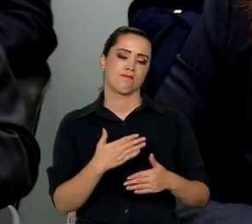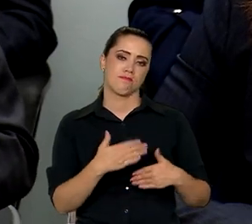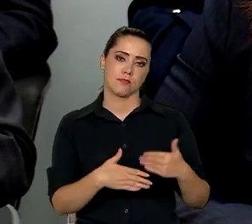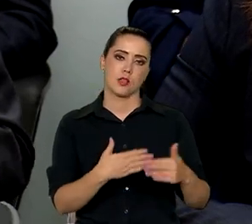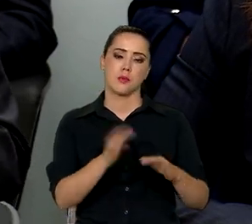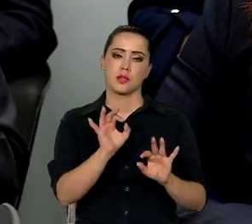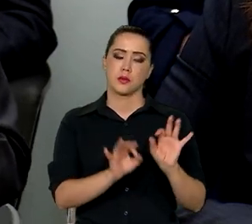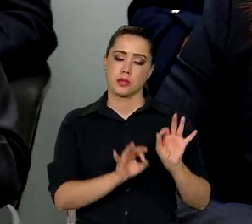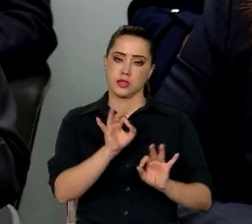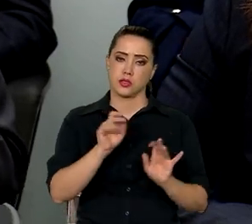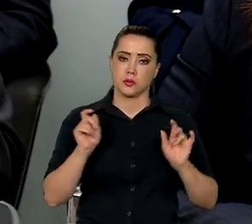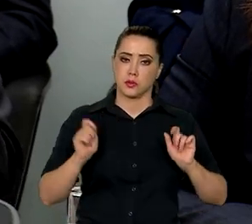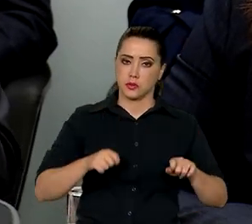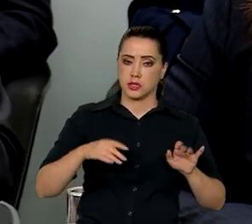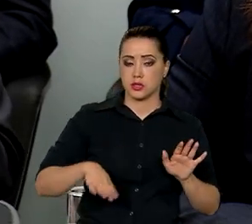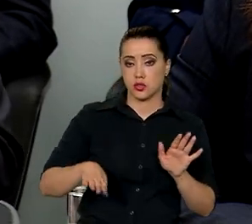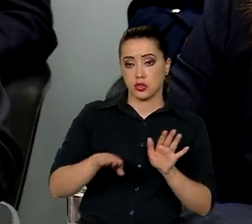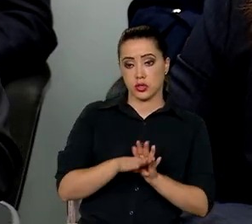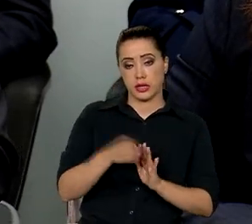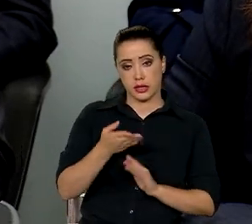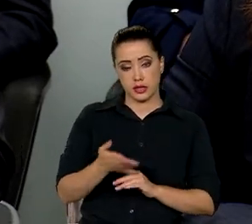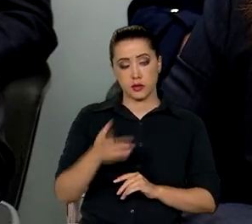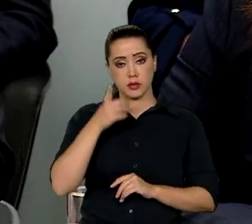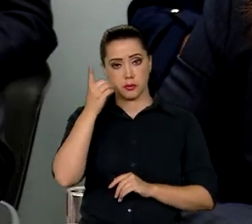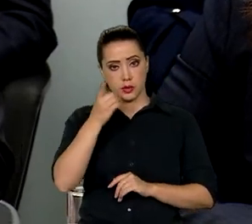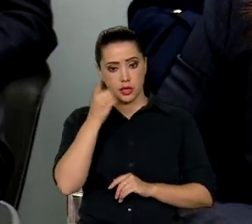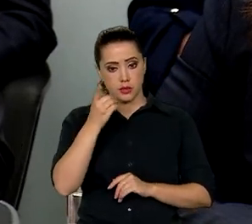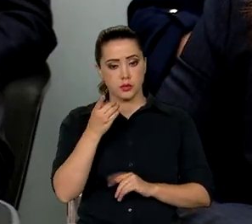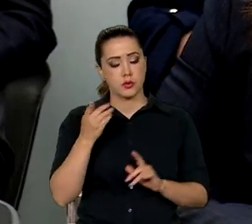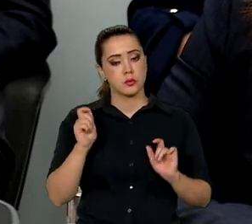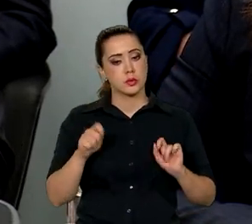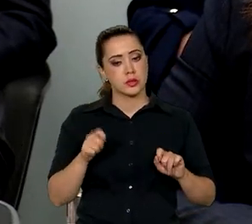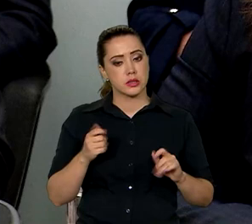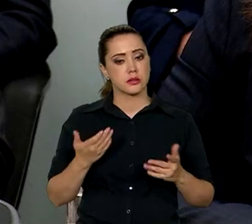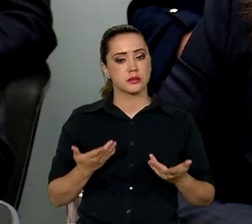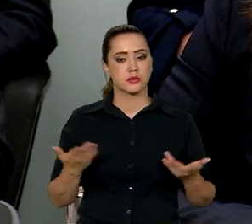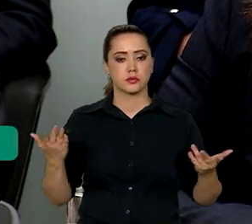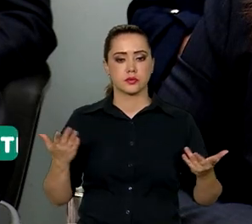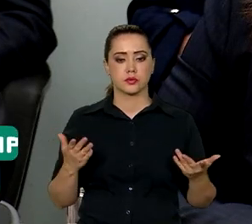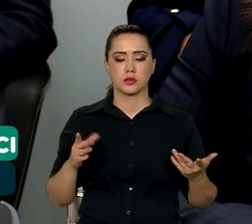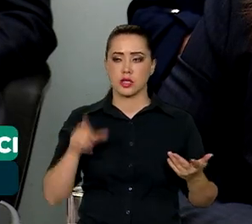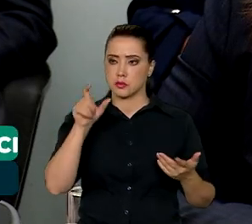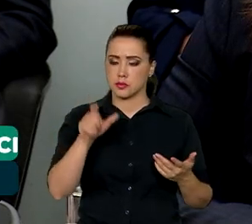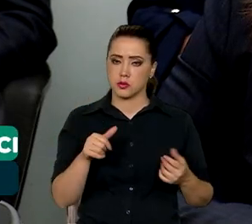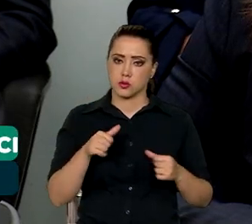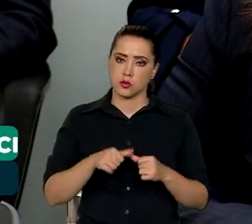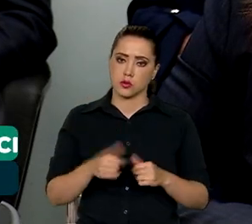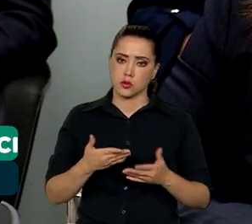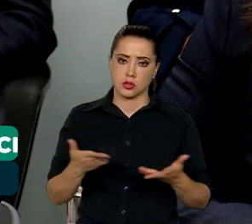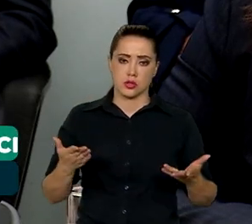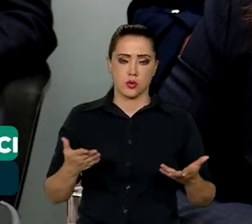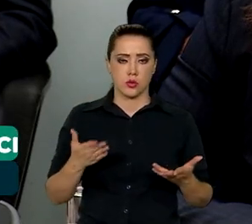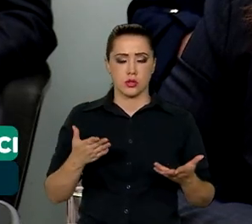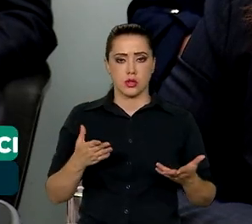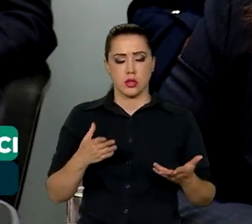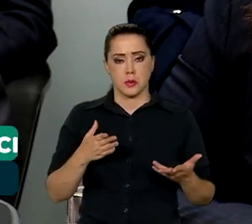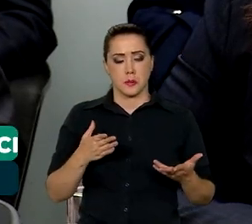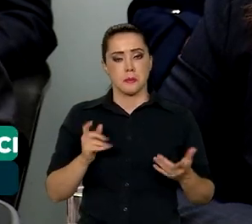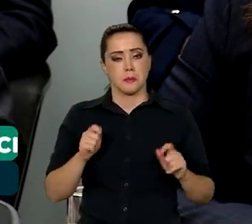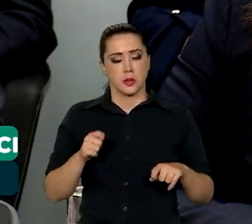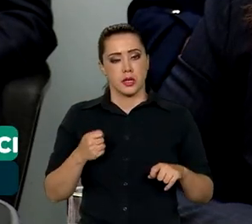o planejamento pudesse chegar aqui, para que os deputados, deputadas, os congressistas pudessem cumprir o seu papel